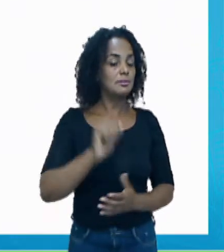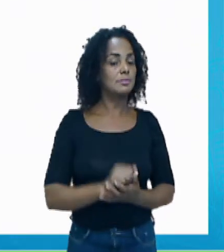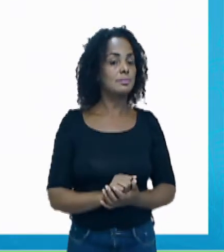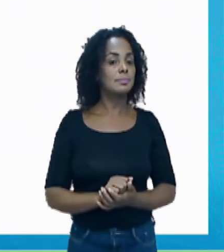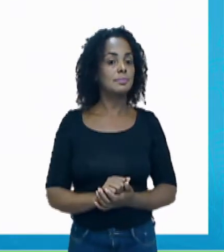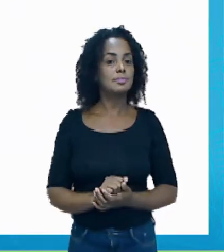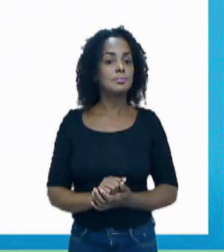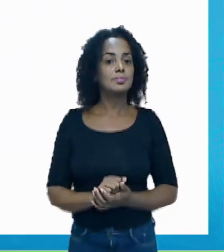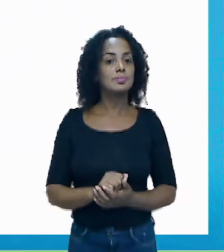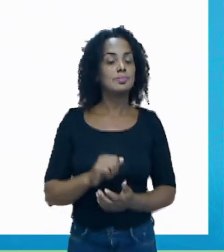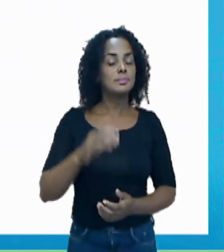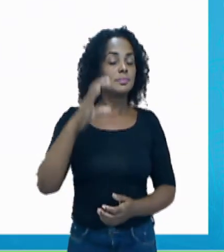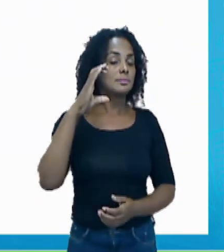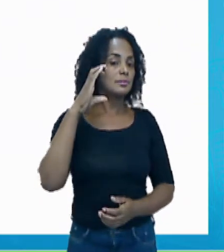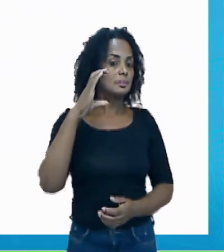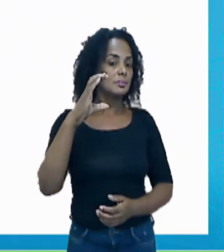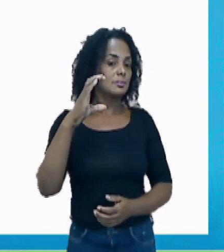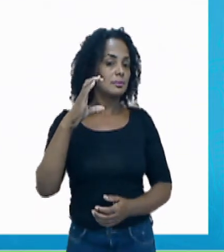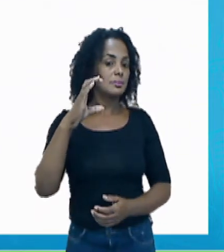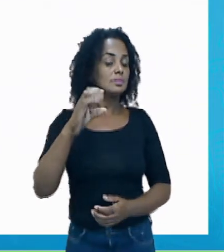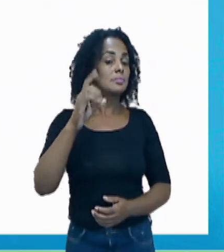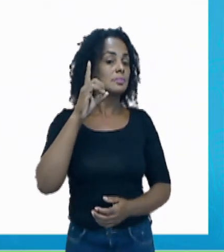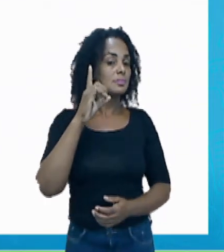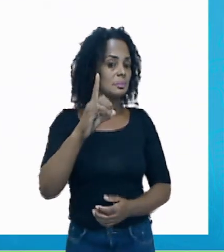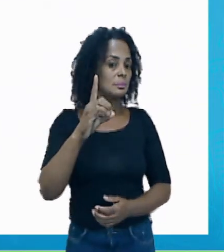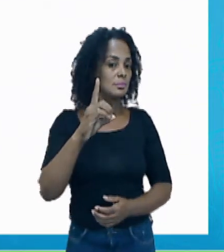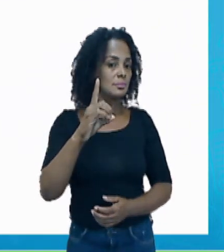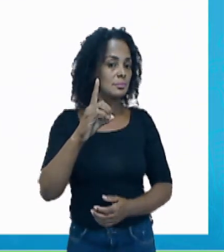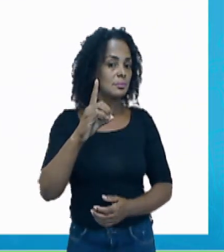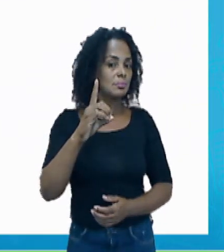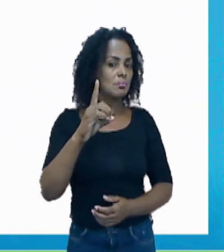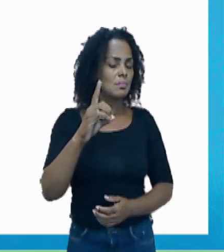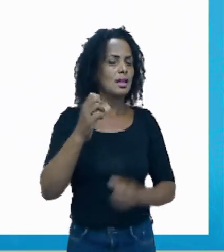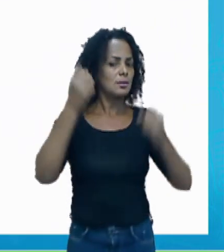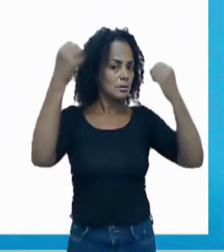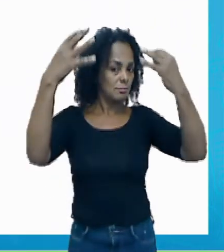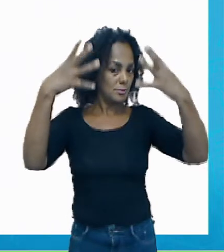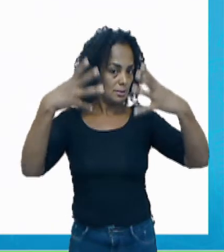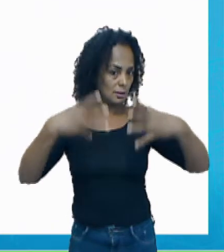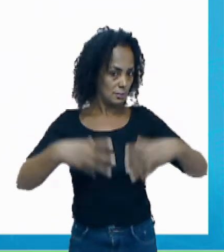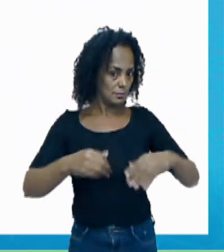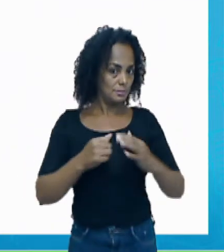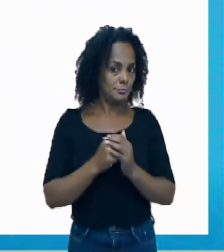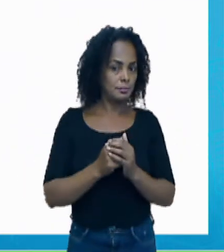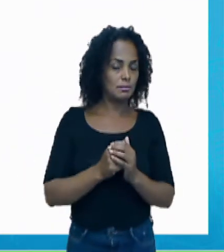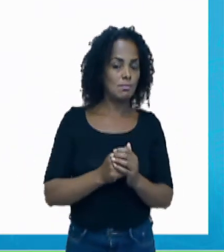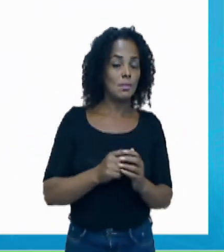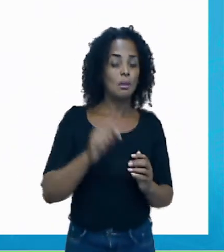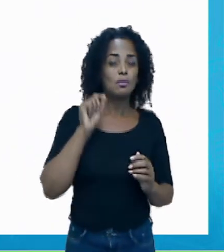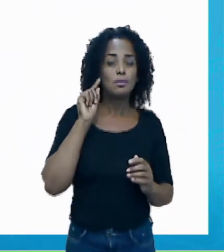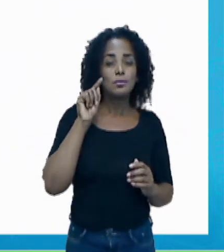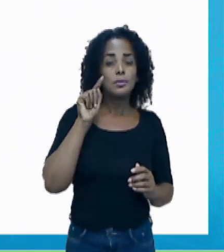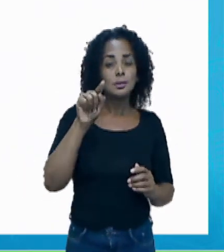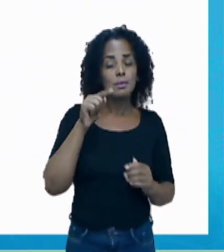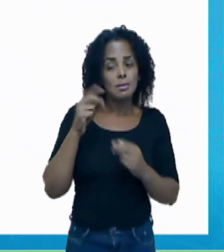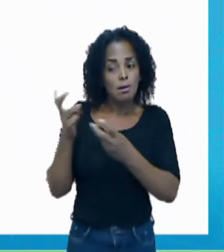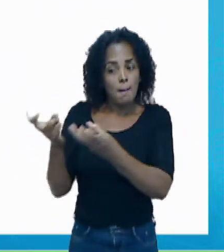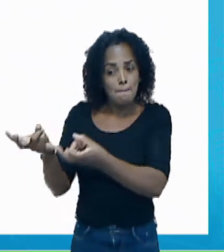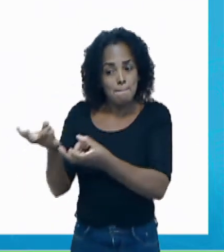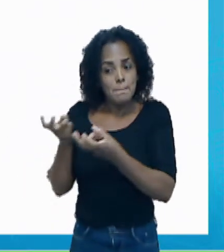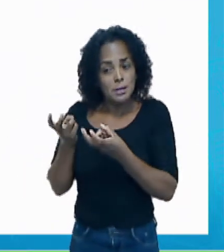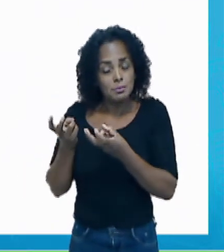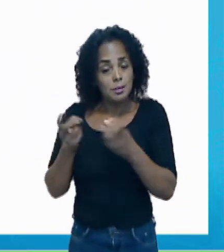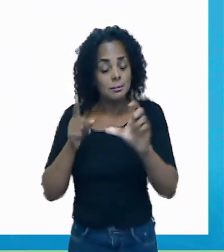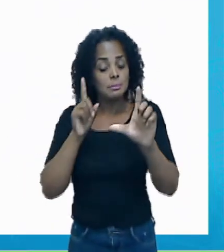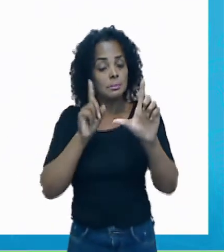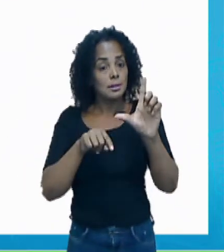Na letra C. E na letra D. Deixa eu te explicar. Você vai observar a letrinha que